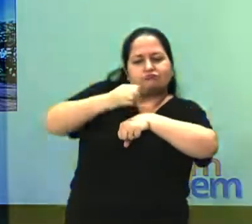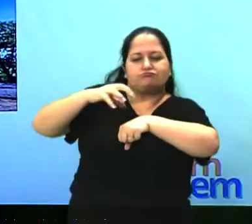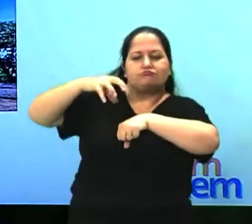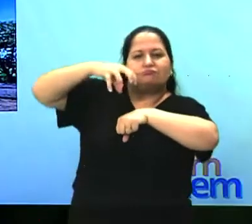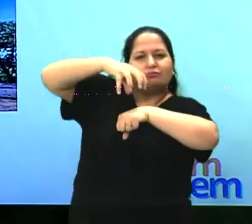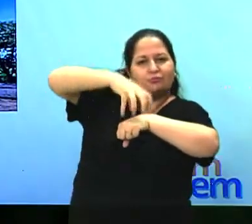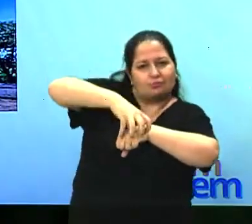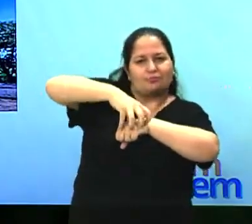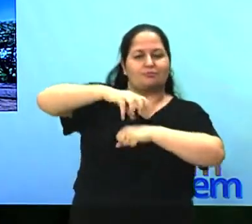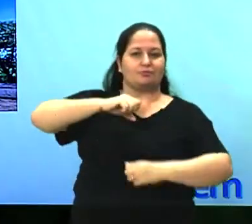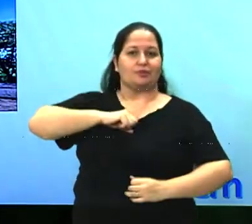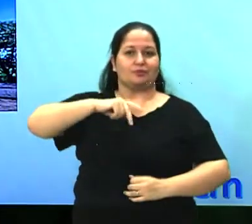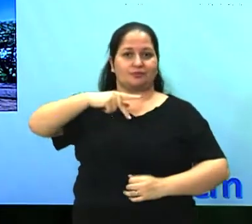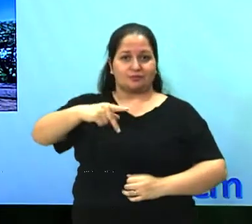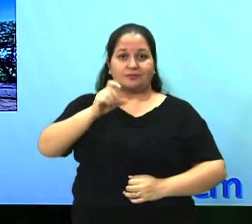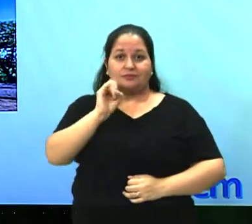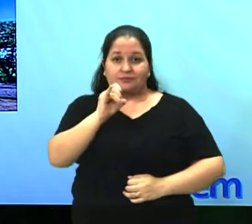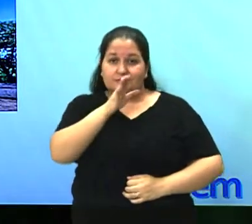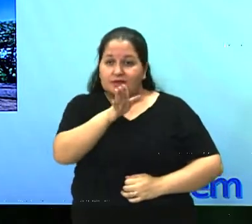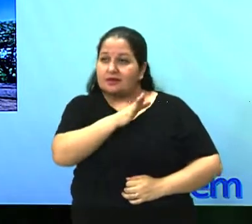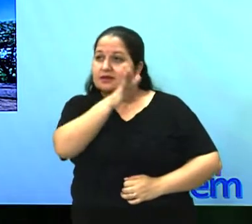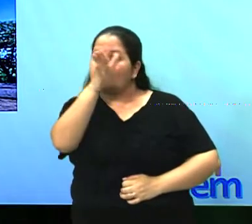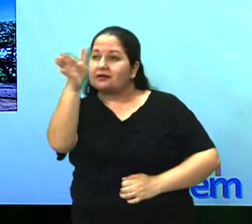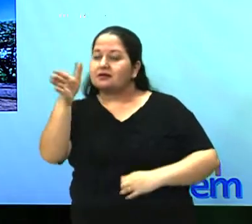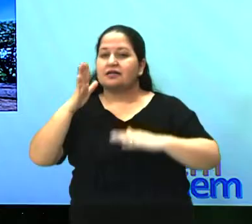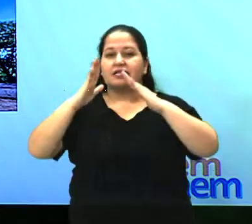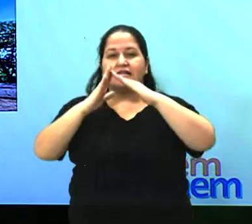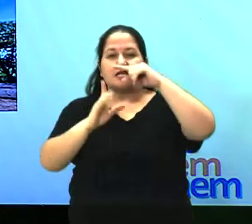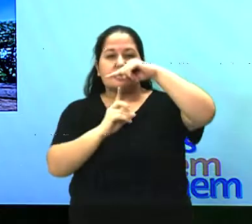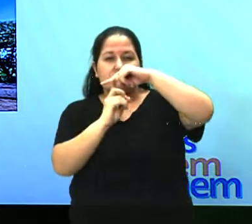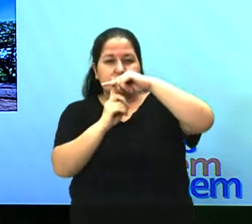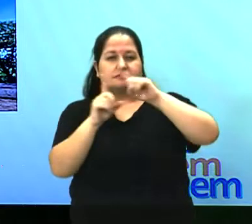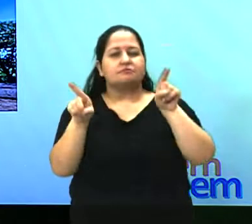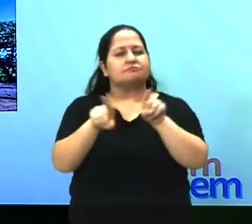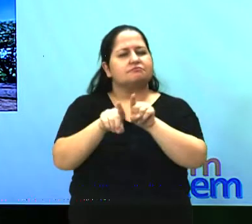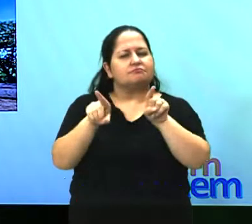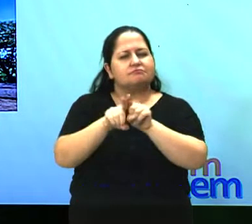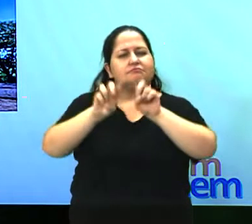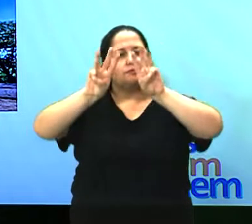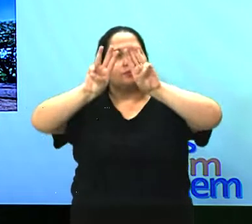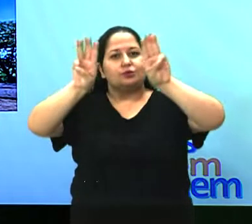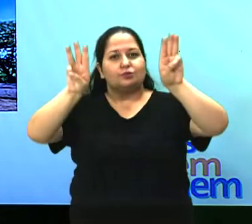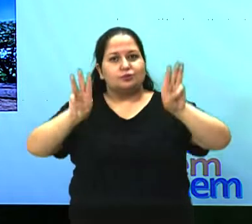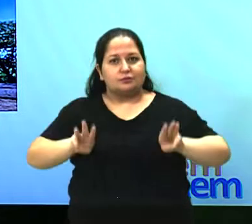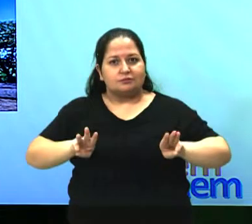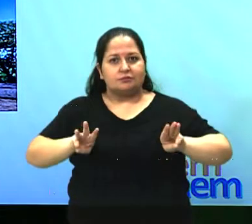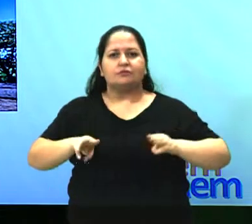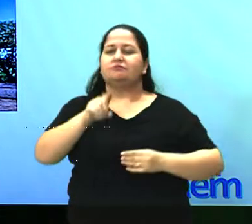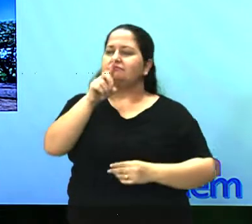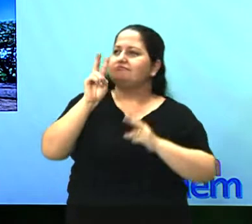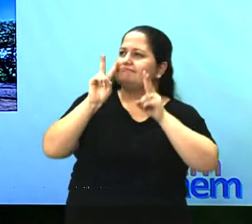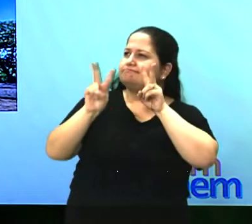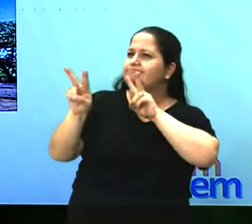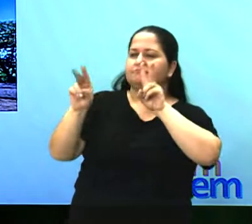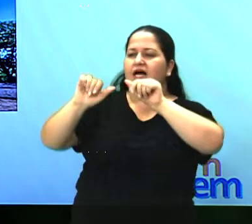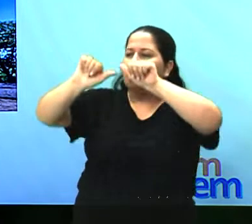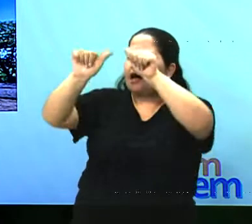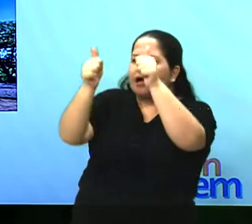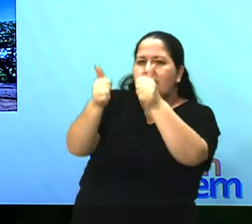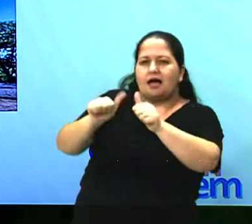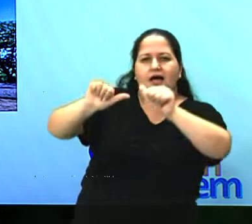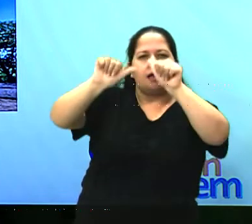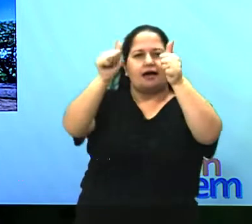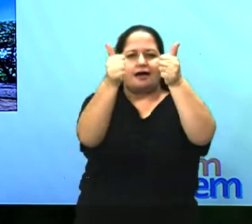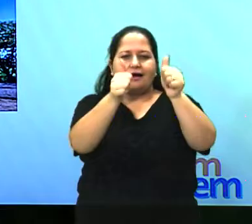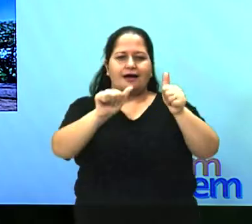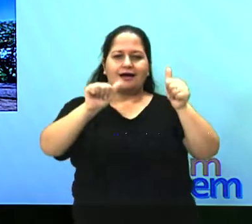igrejas, museus, nós vamos ver uma grande valorização também das artes plásticas, das esculturas,